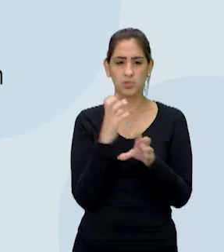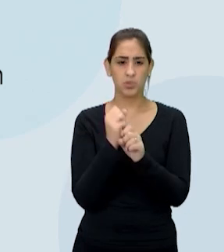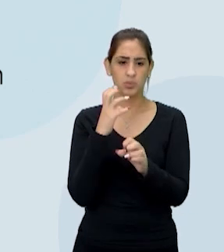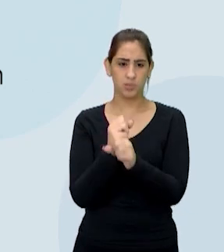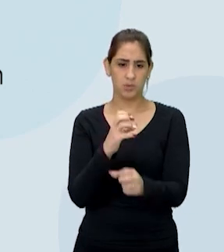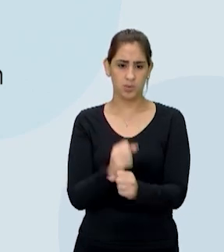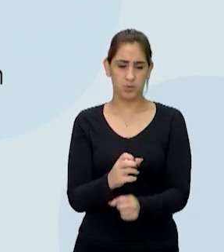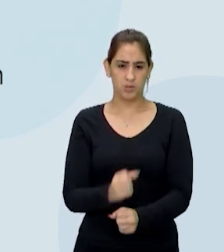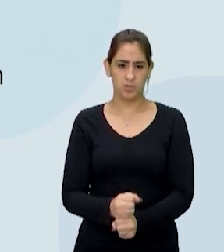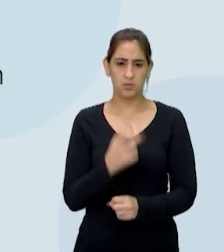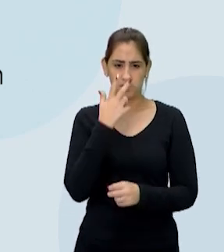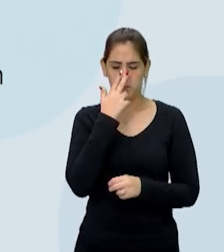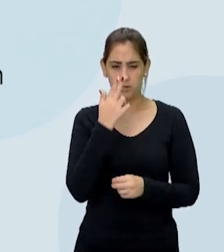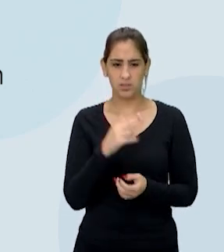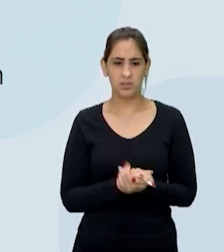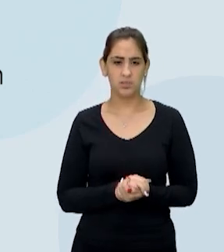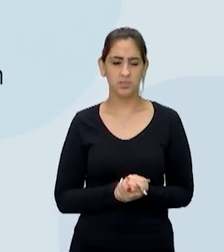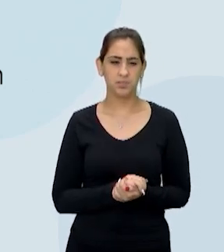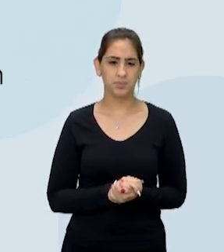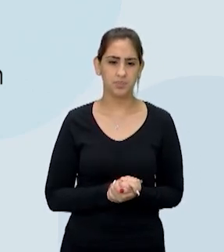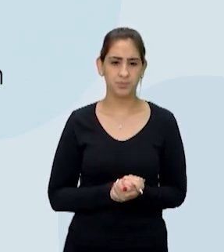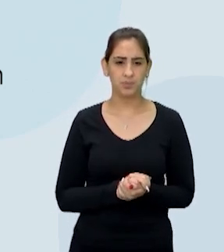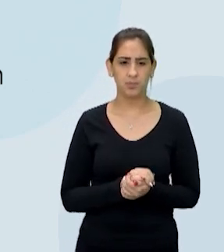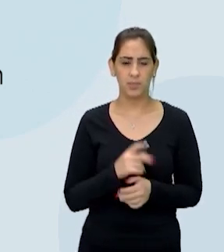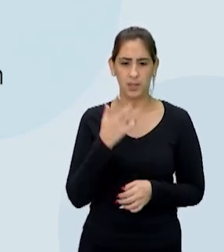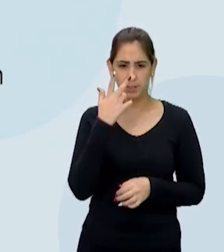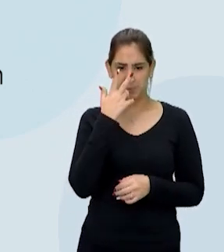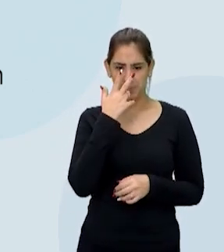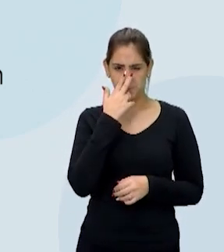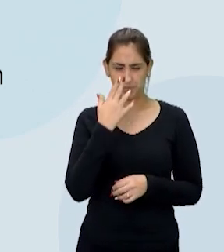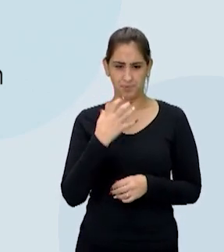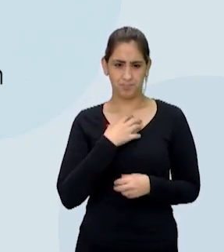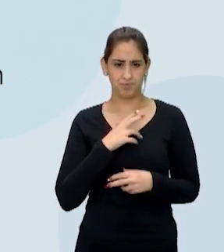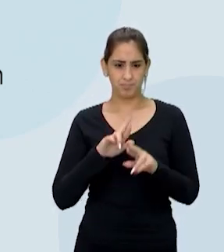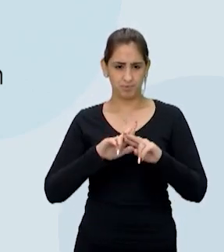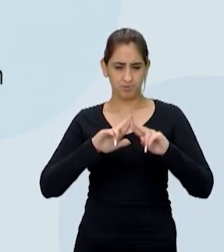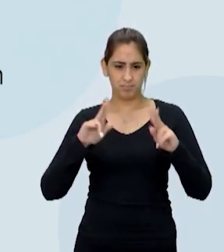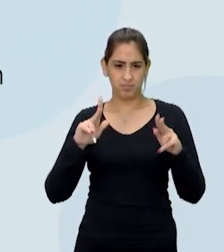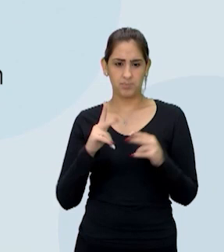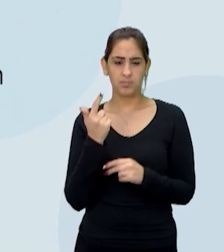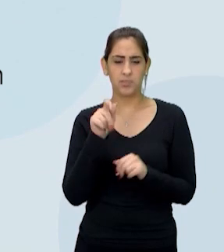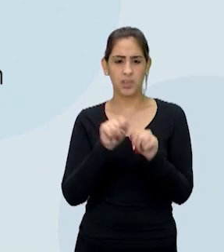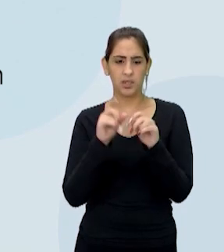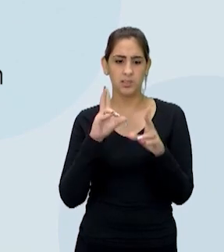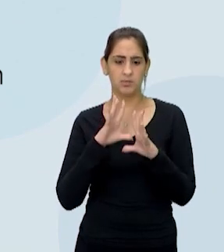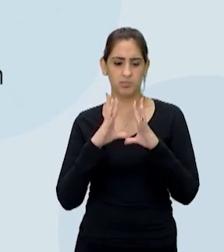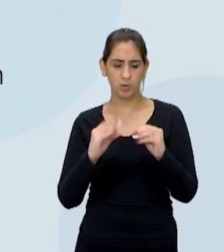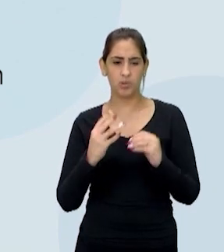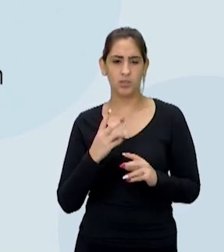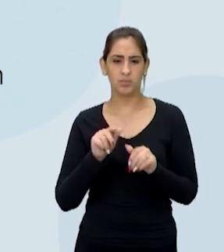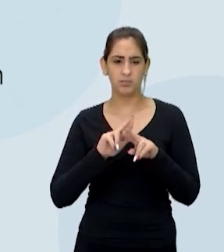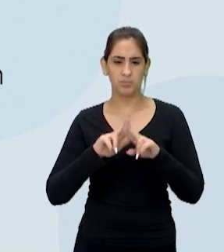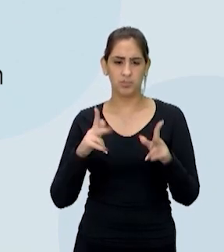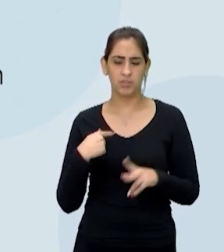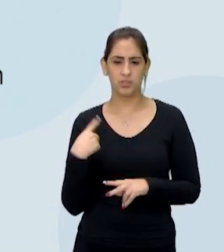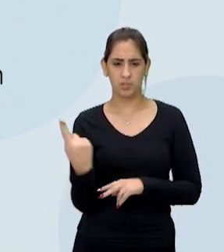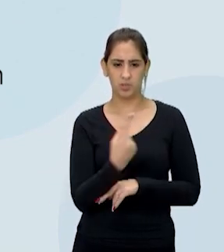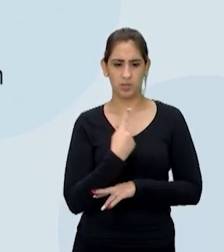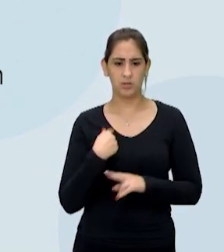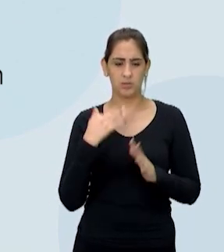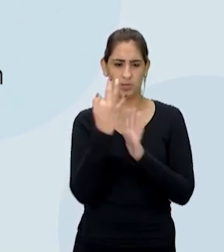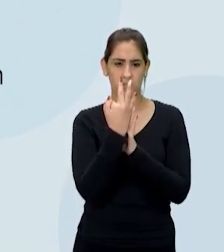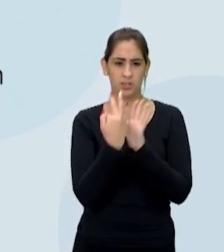e mais isso. Então, mostrando que esses elementos parecem que passam despercebidos, mas fazem toda a diferença no nosso